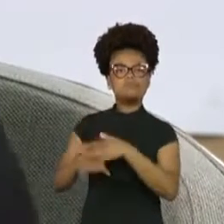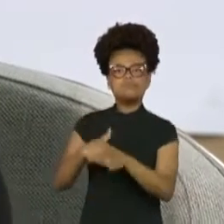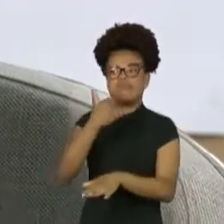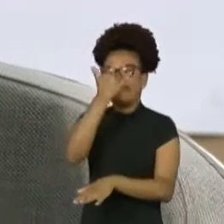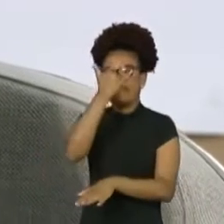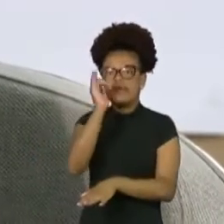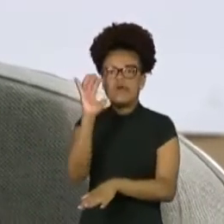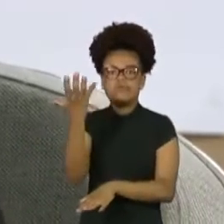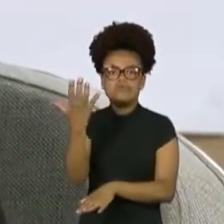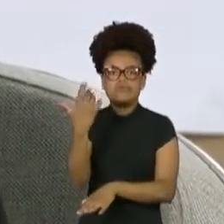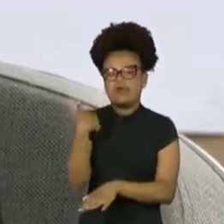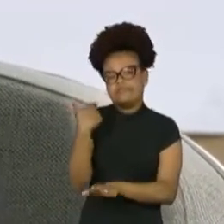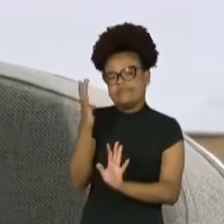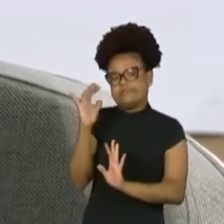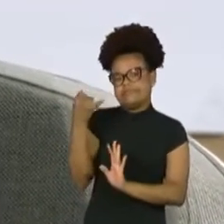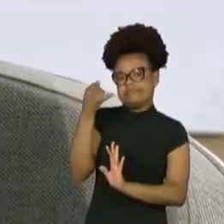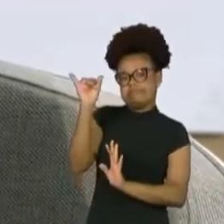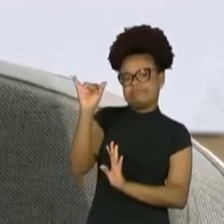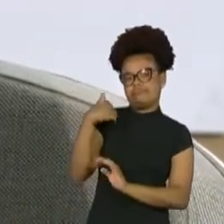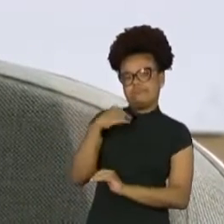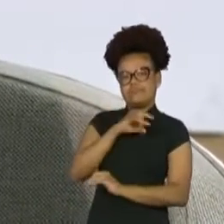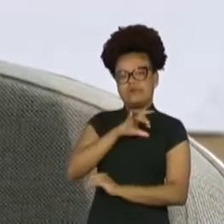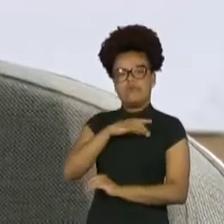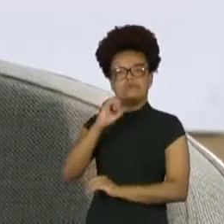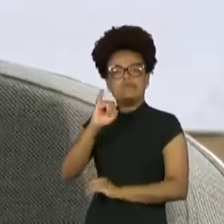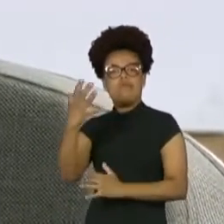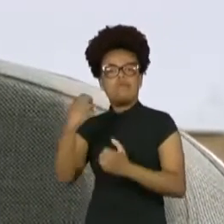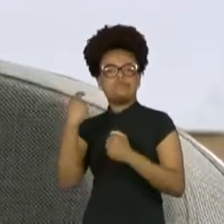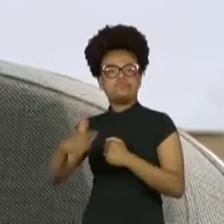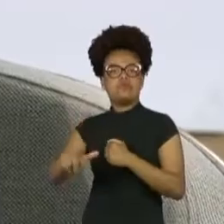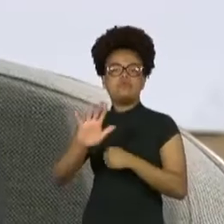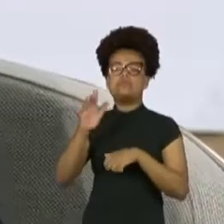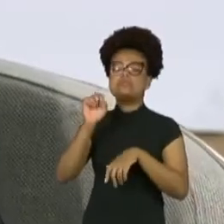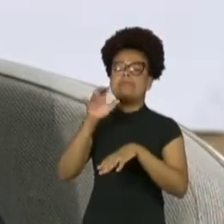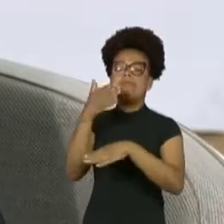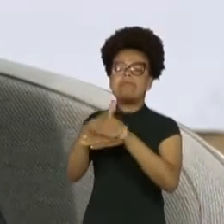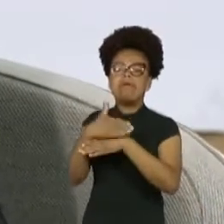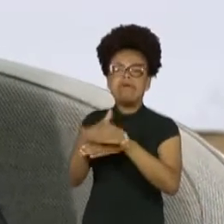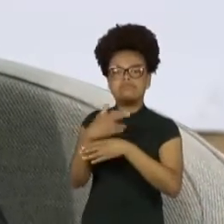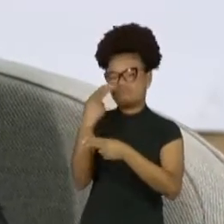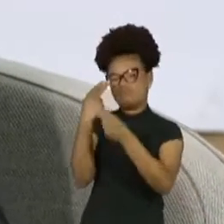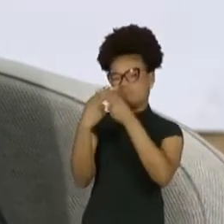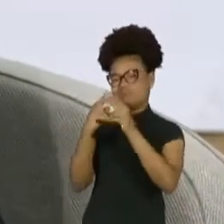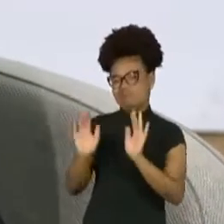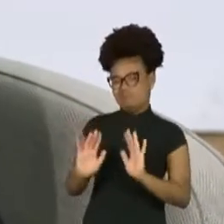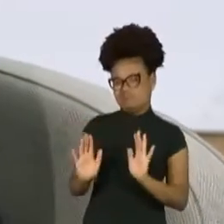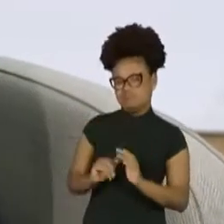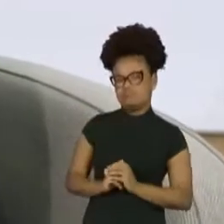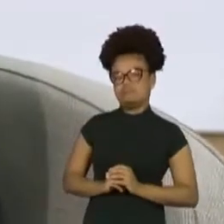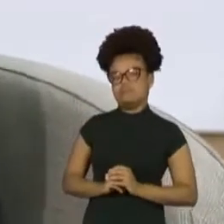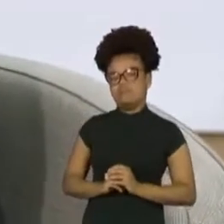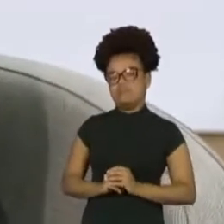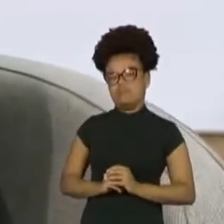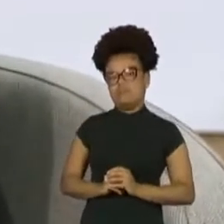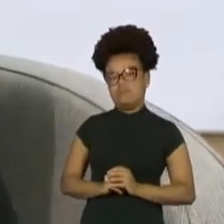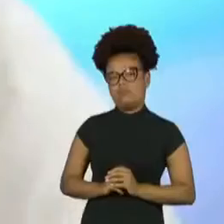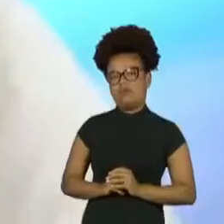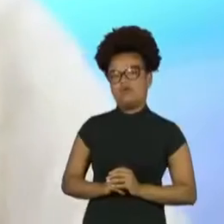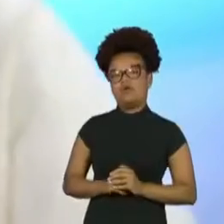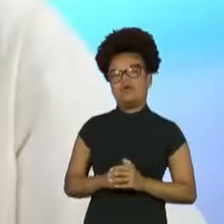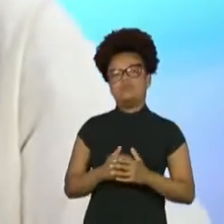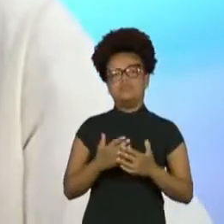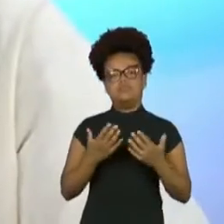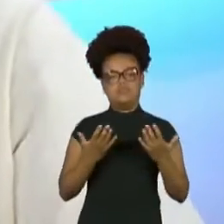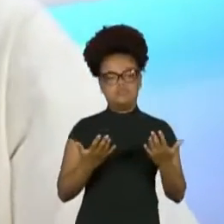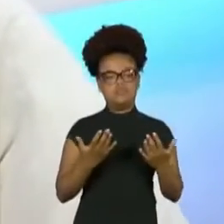pouquinho, mas fiquei... Com esse trauma. Luanda? Cezé, a gente vê aqui